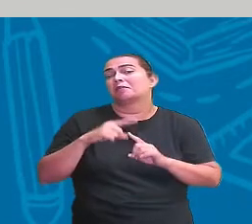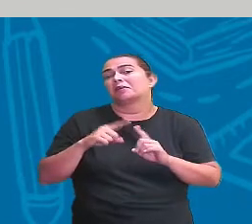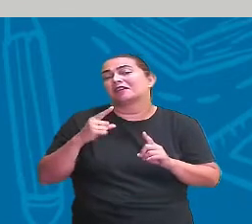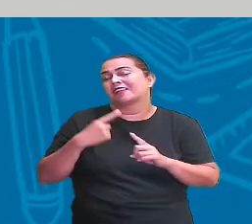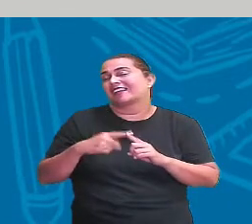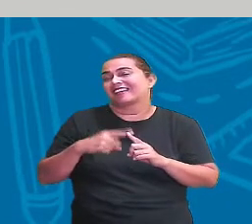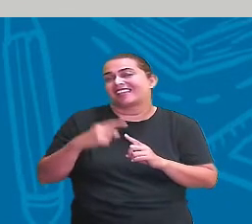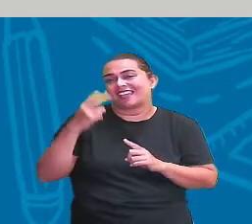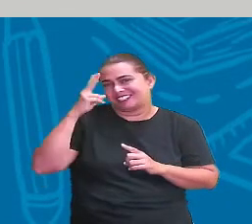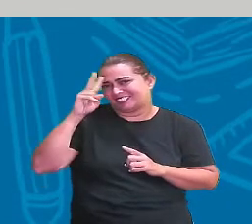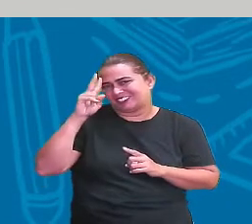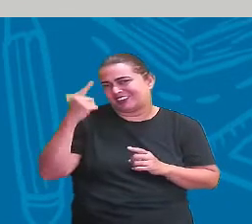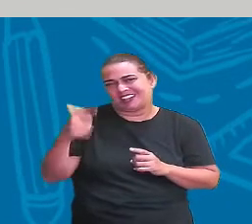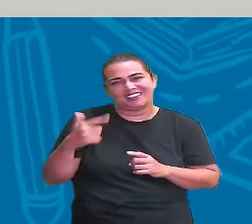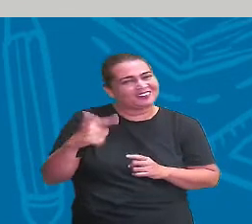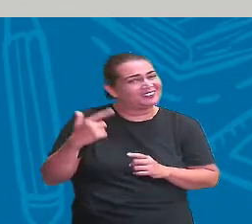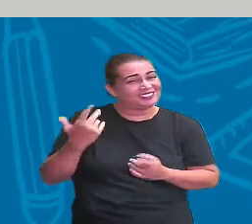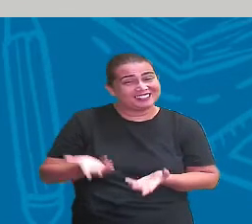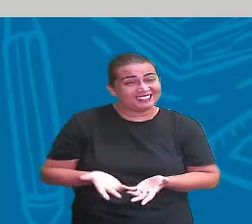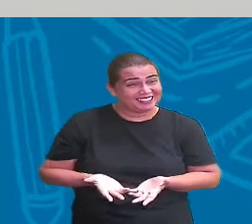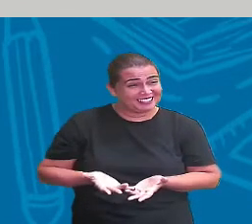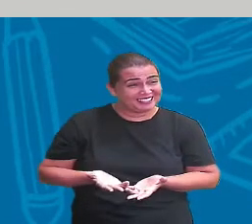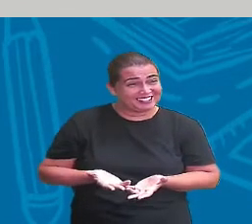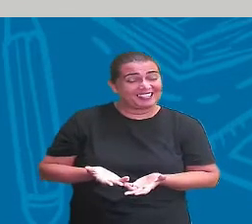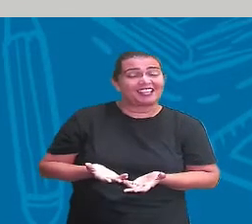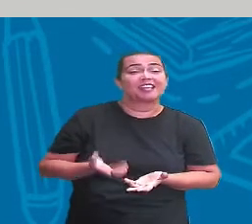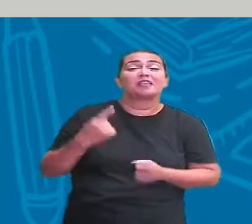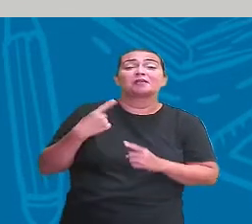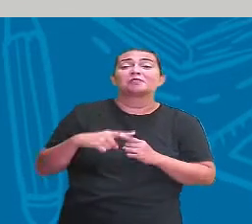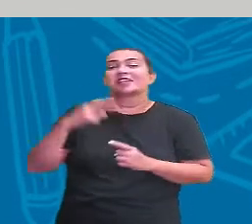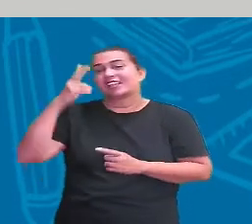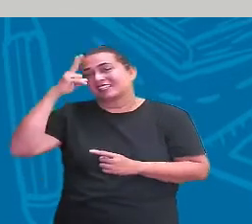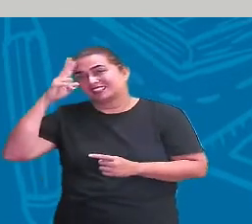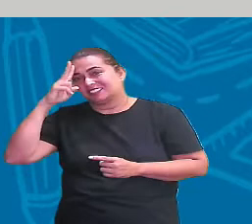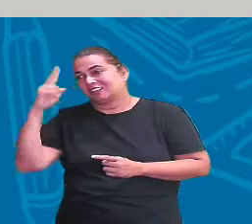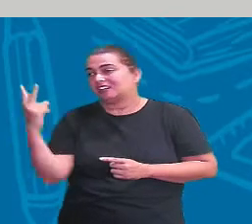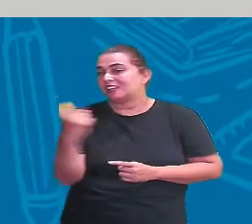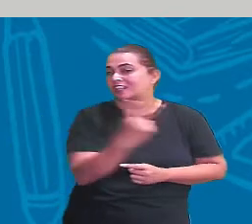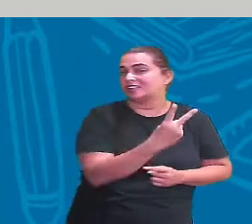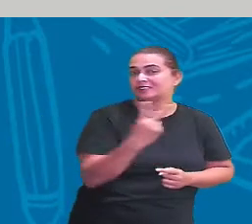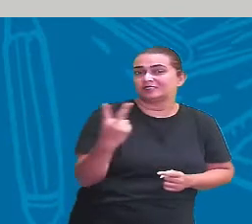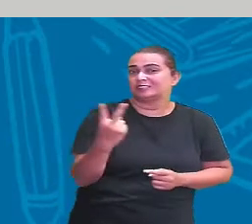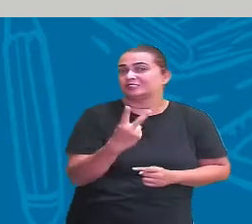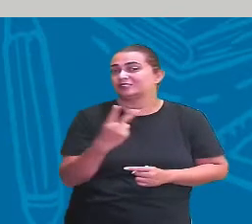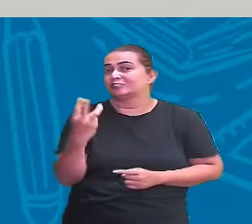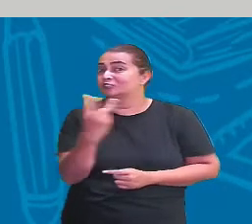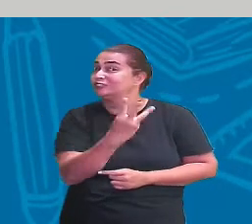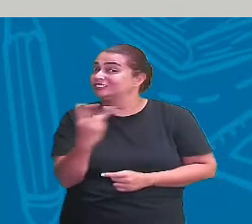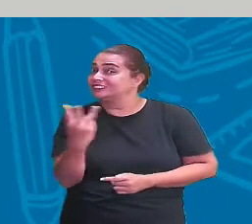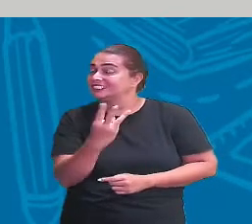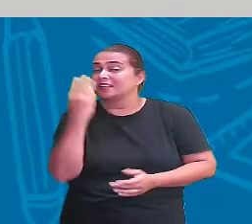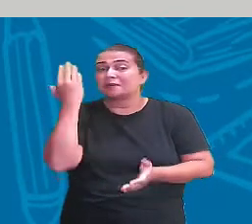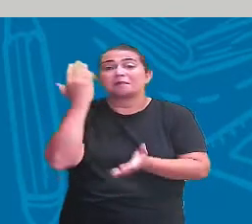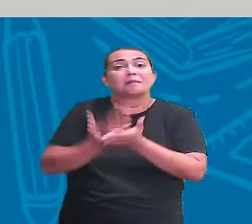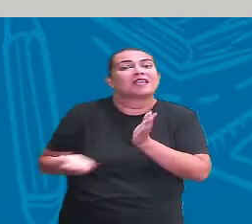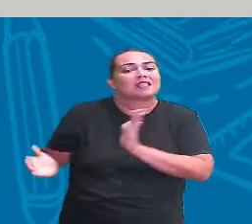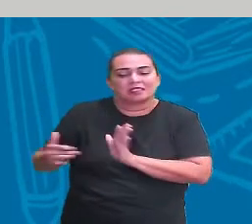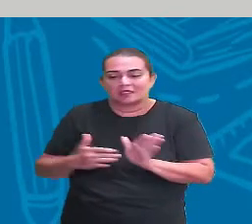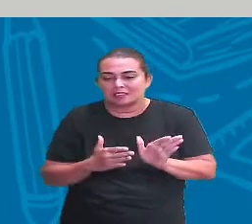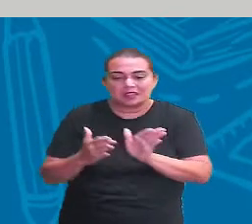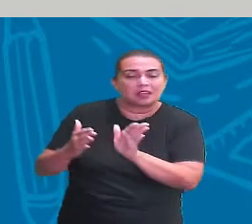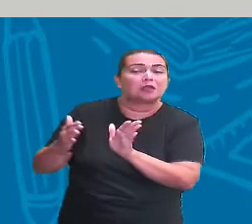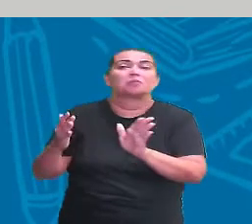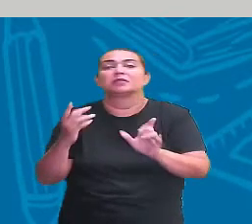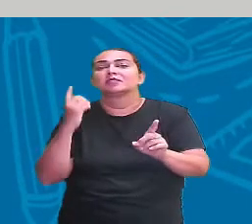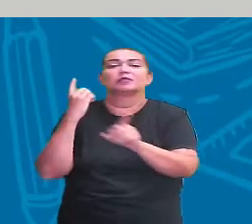Nem de Chapeuzinho Vermelho. Porque a intenção é porque eles se perdem, eles pegam outros caminhos e assim vai. Mas se